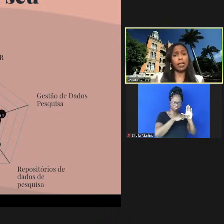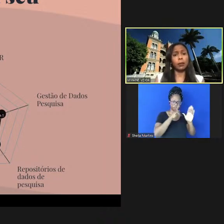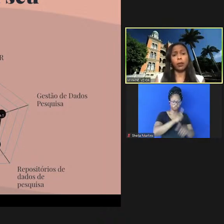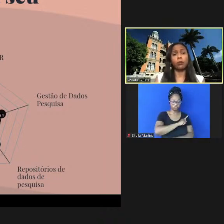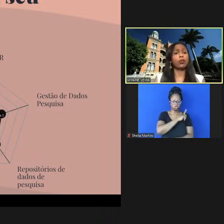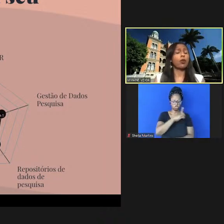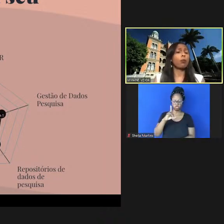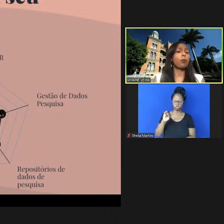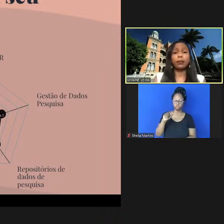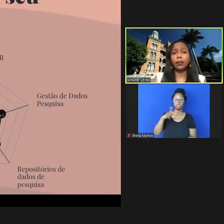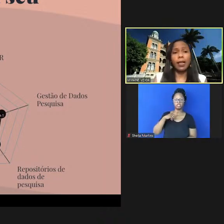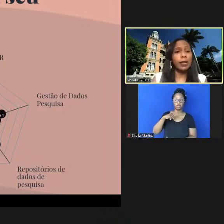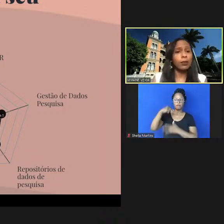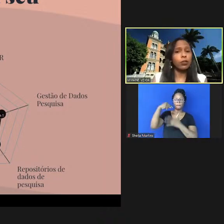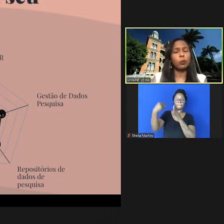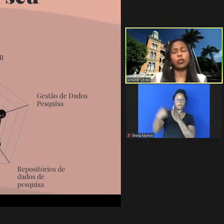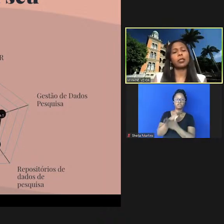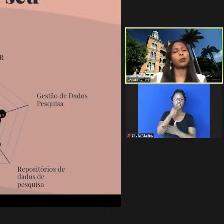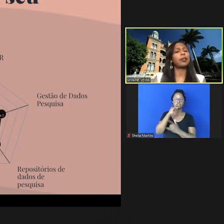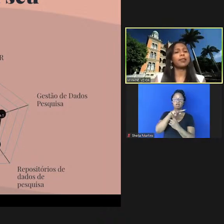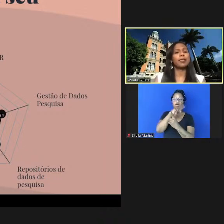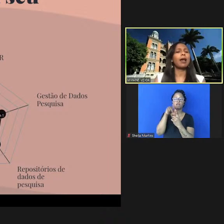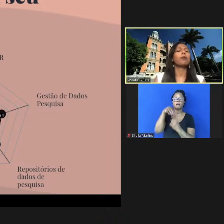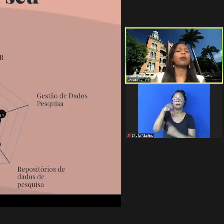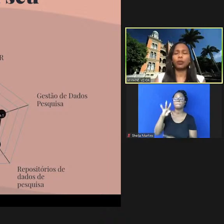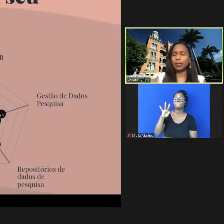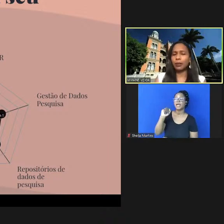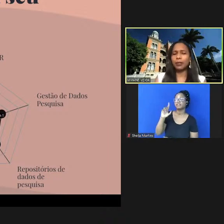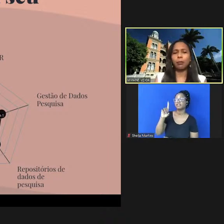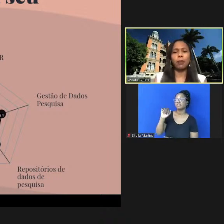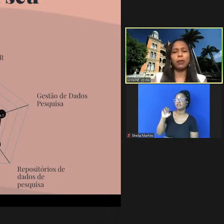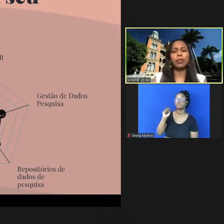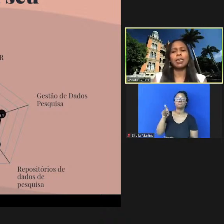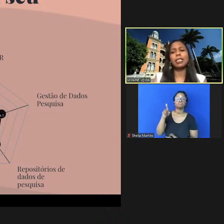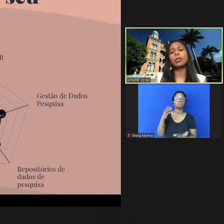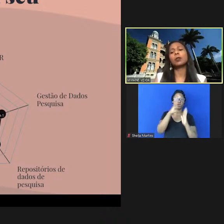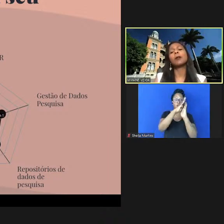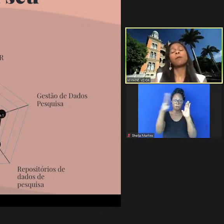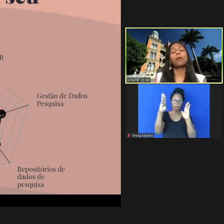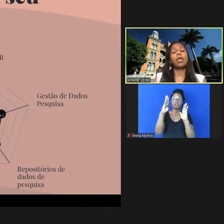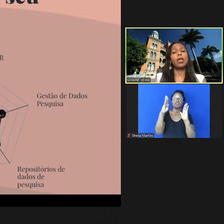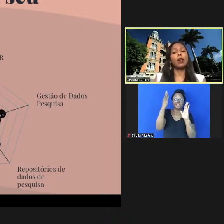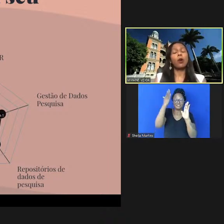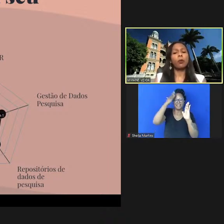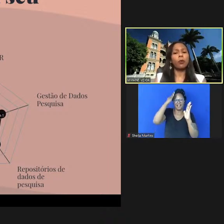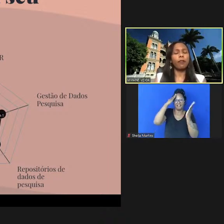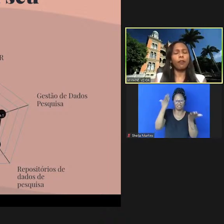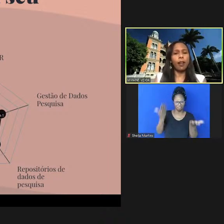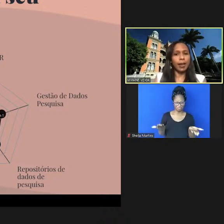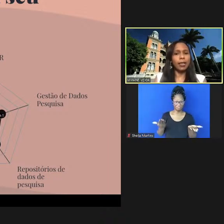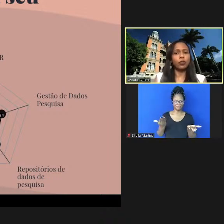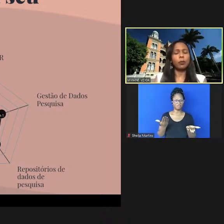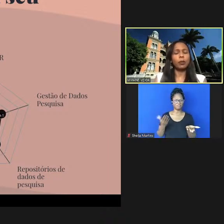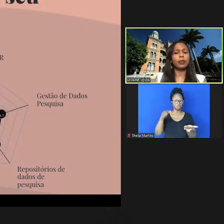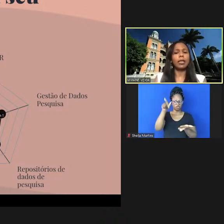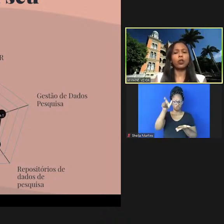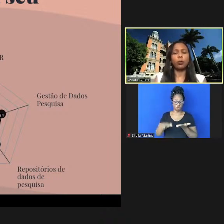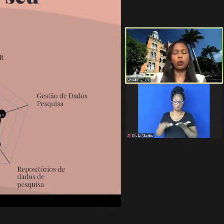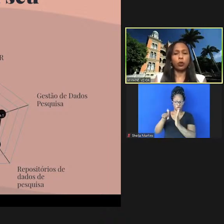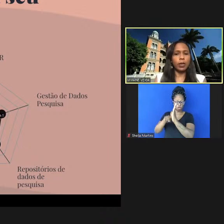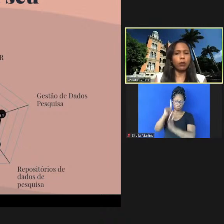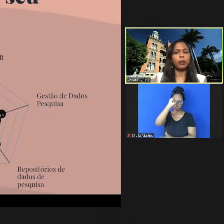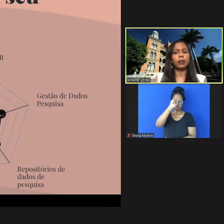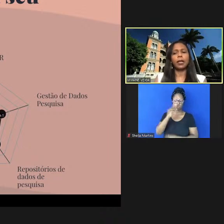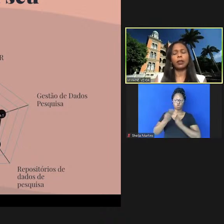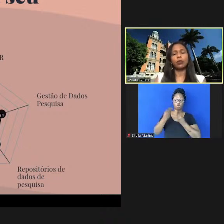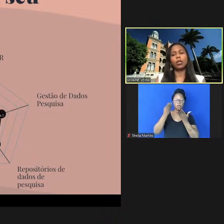onde lá tem perguntas como metadados que o pesquisador não sabe mas o bibliotecário sabe bem o que é isso como falar dos metadados como